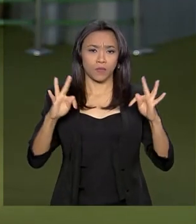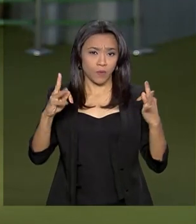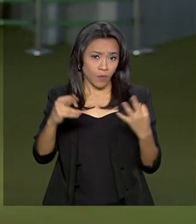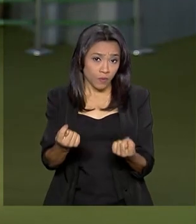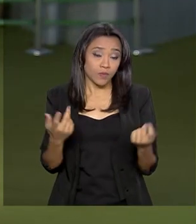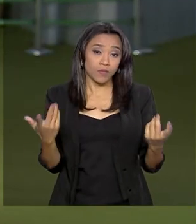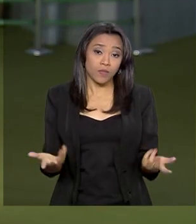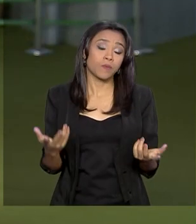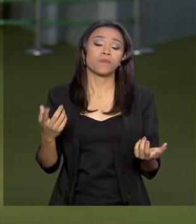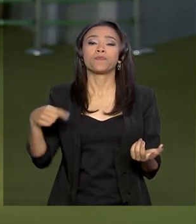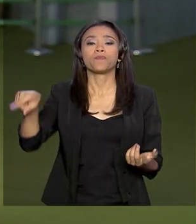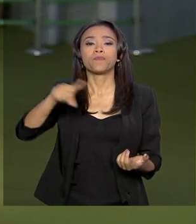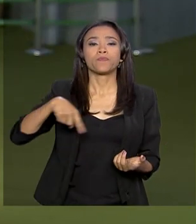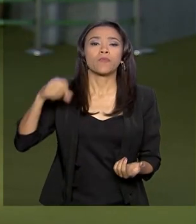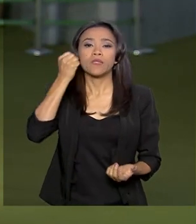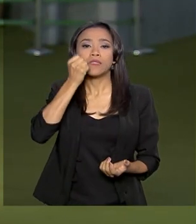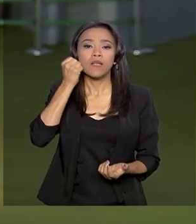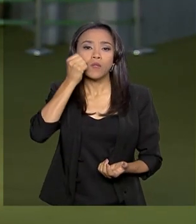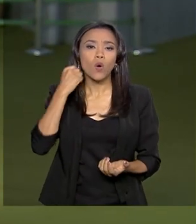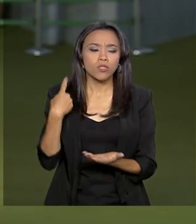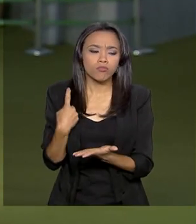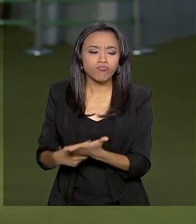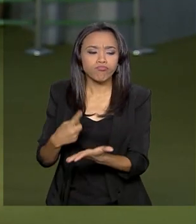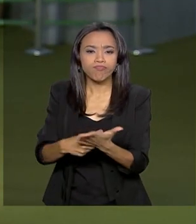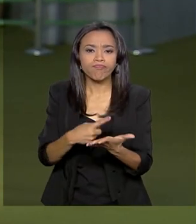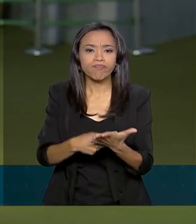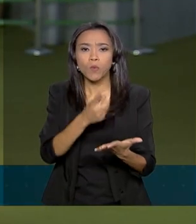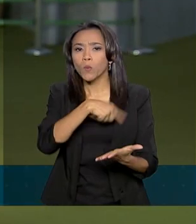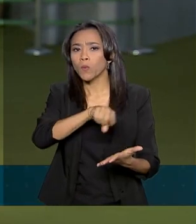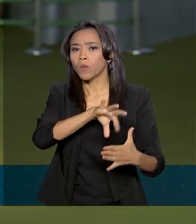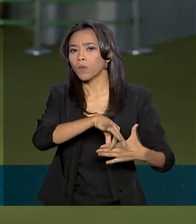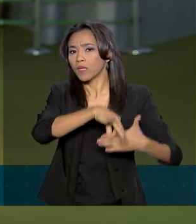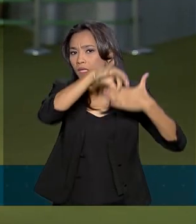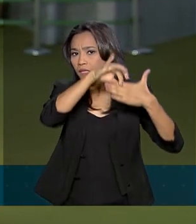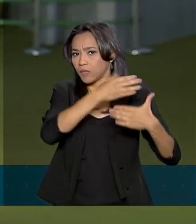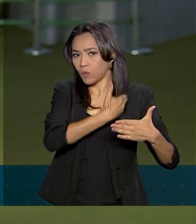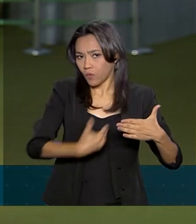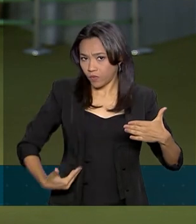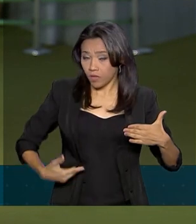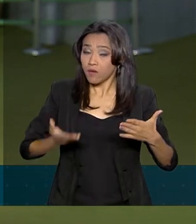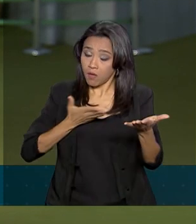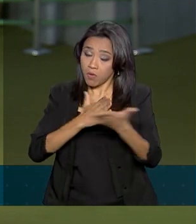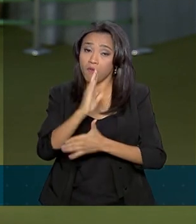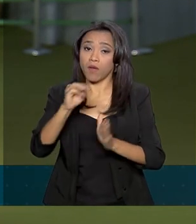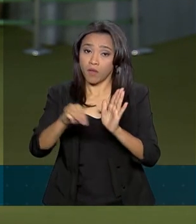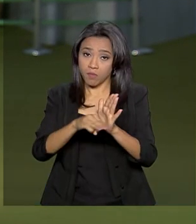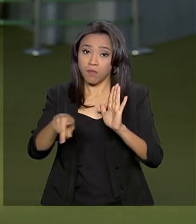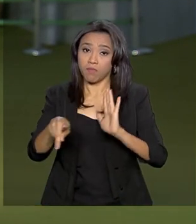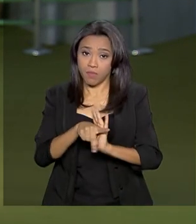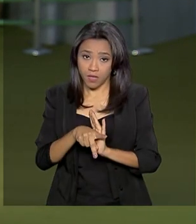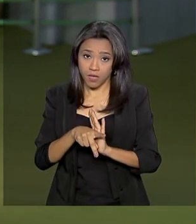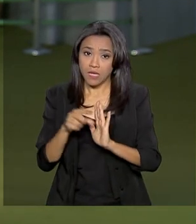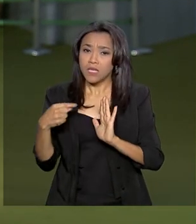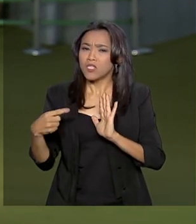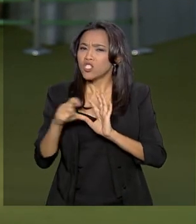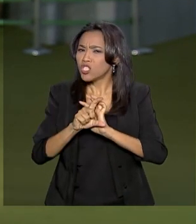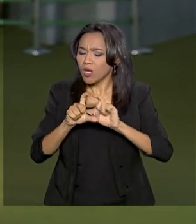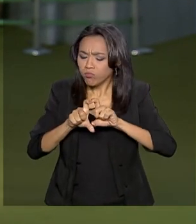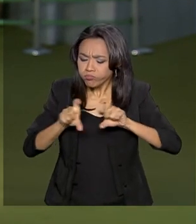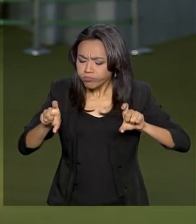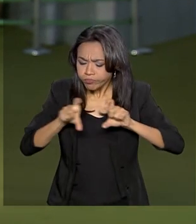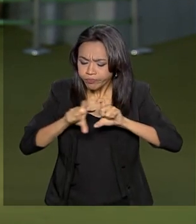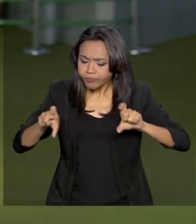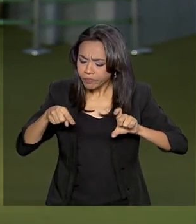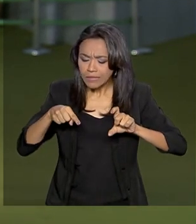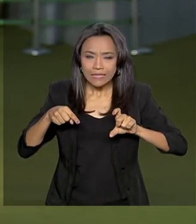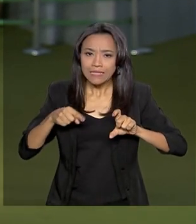Olha, os senadores fizeram um acordo com a liderança do governo e aprovaram a MP da Liberdade Econômica sem aquela parte que permitia o trabalho